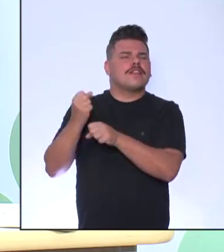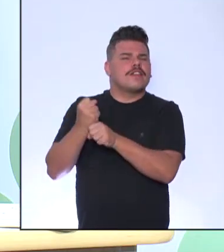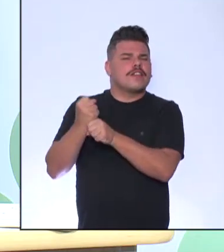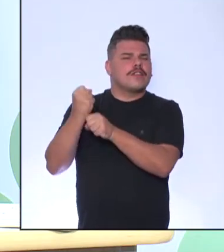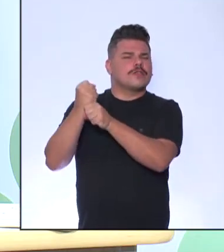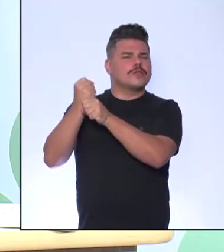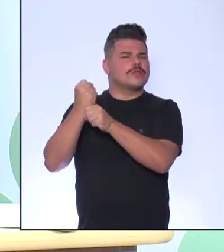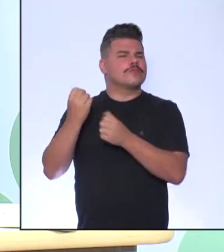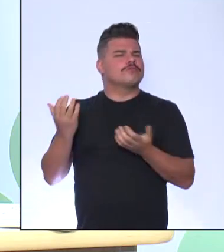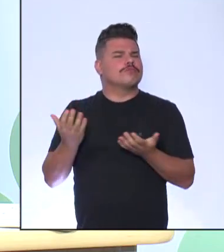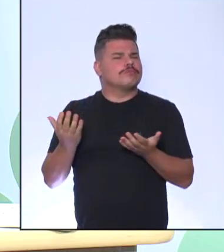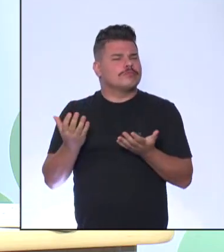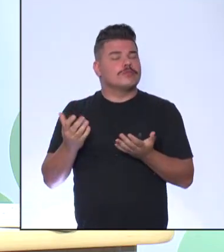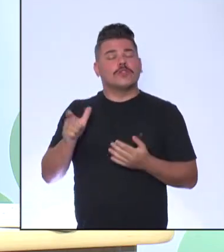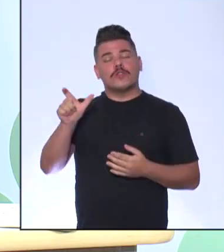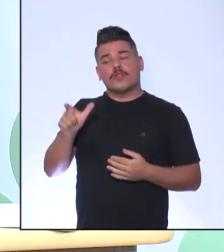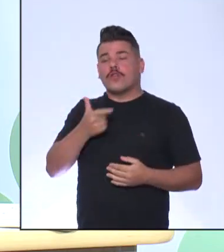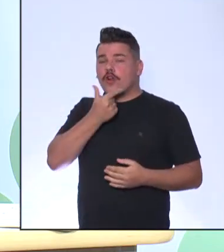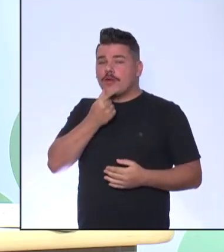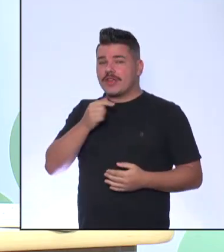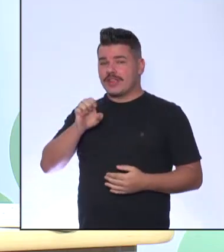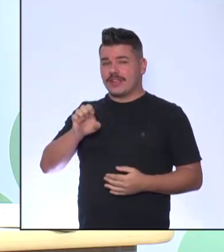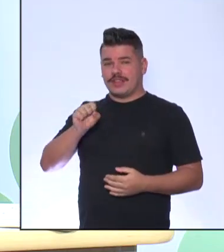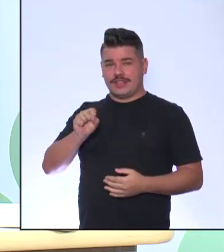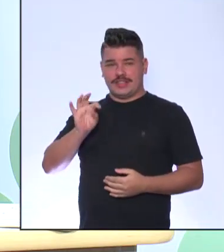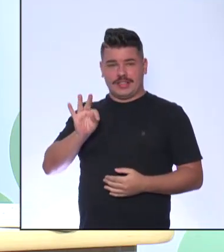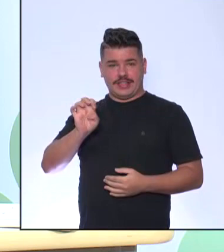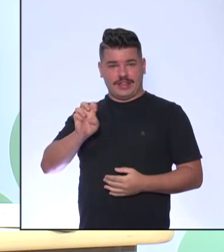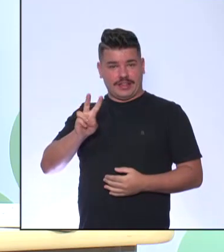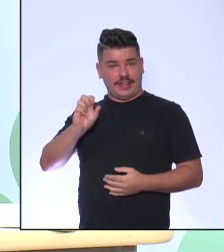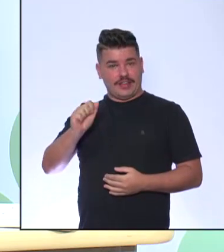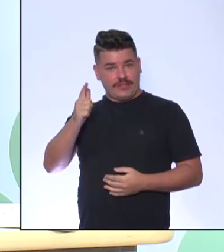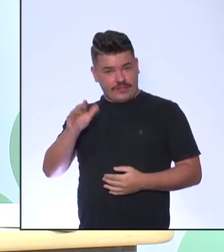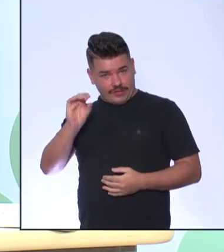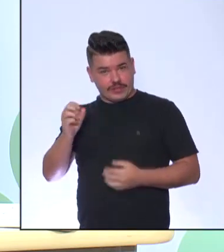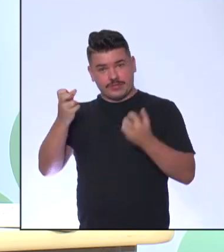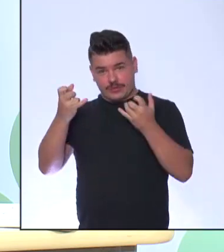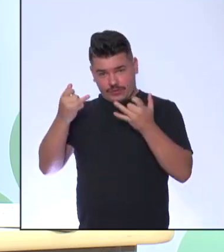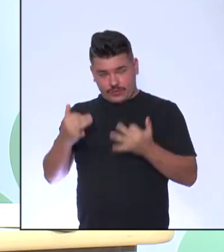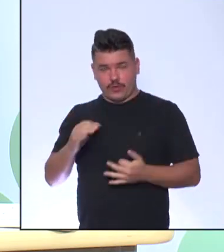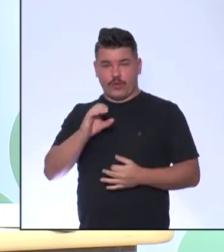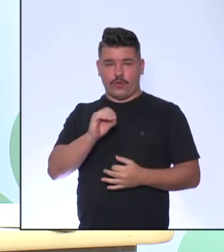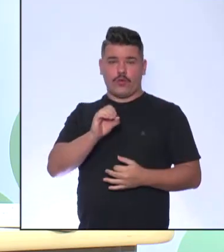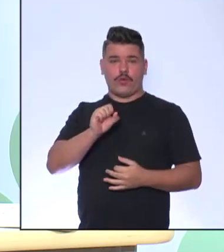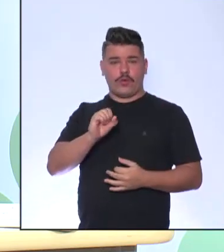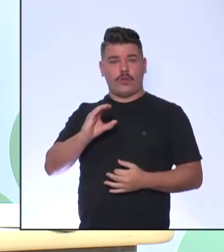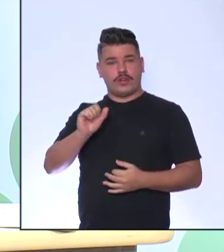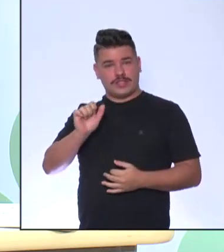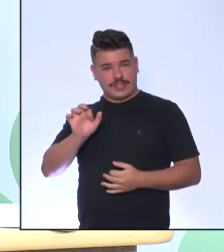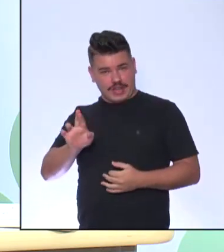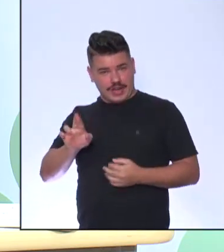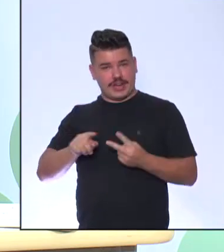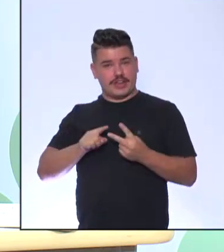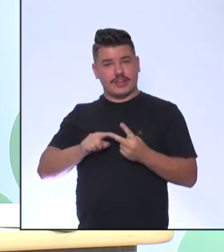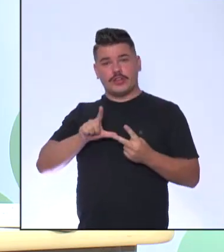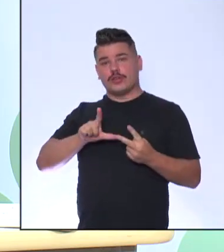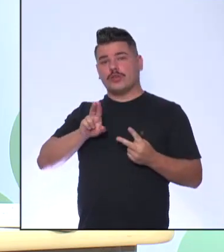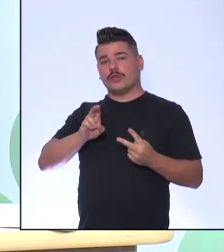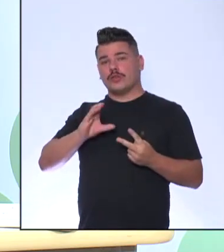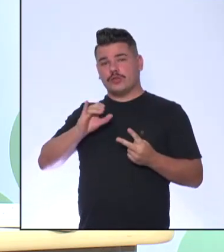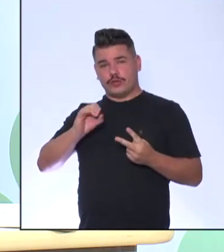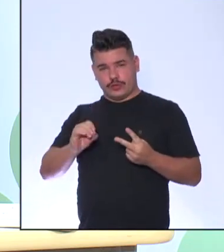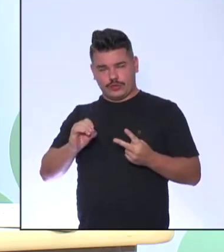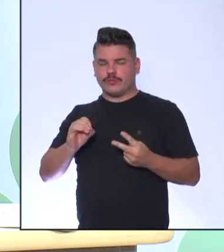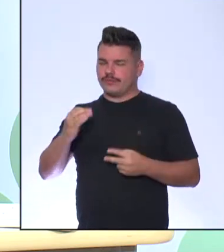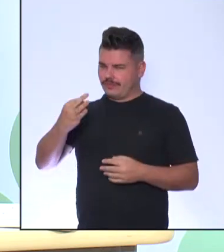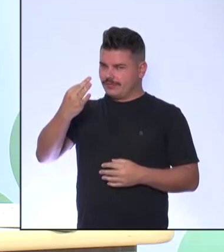Júlia Não, o Estevam respondeu o seguinte Os autores dessa obra foram O Oscar Niemeyer e o Lúcio Costa Está